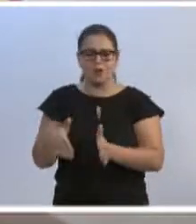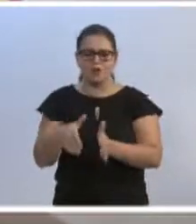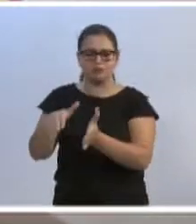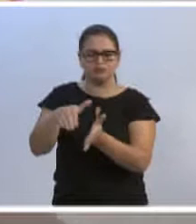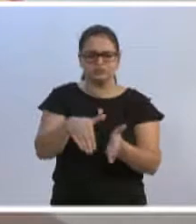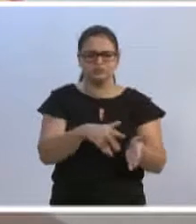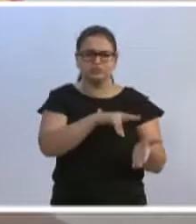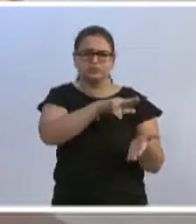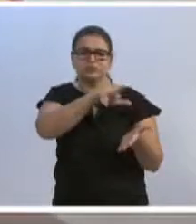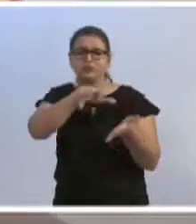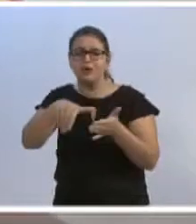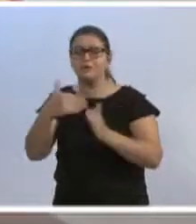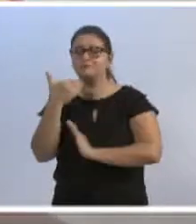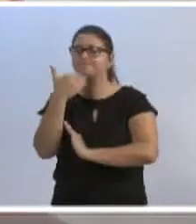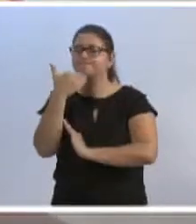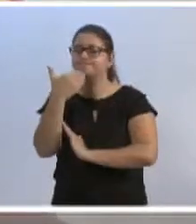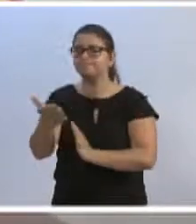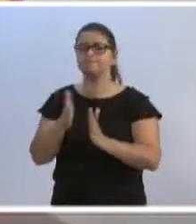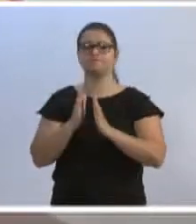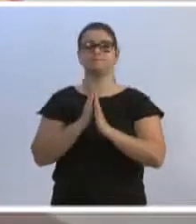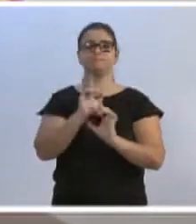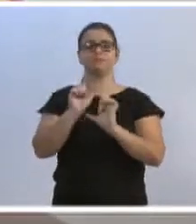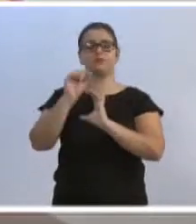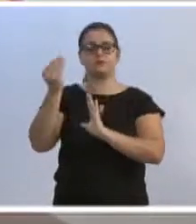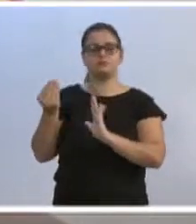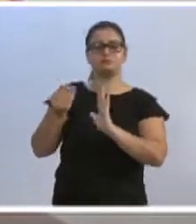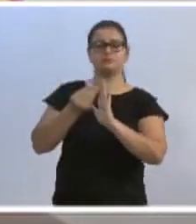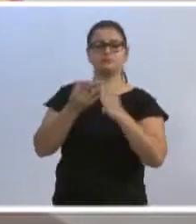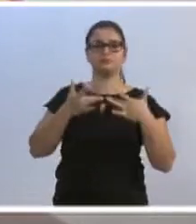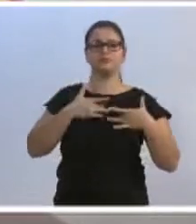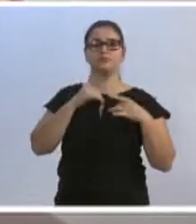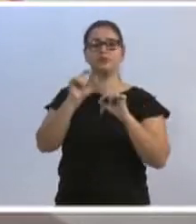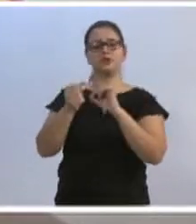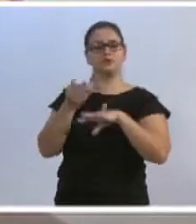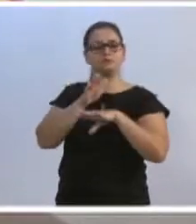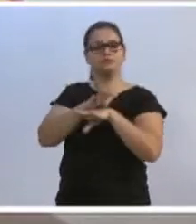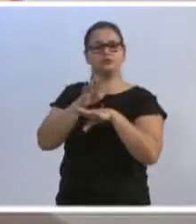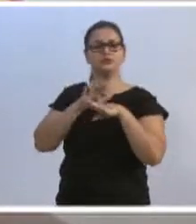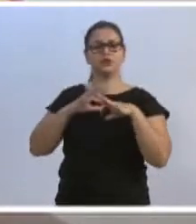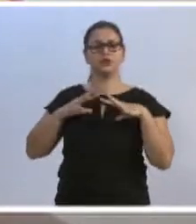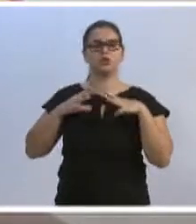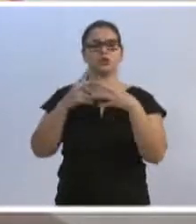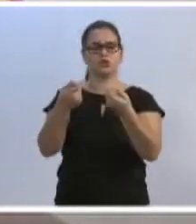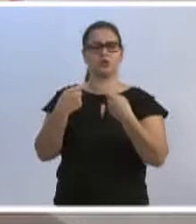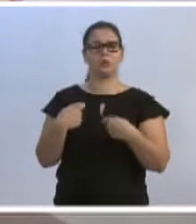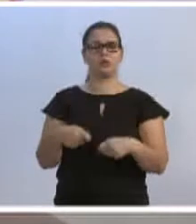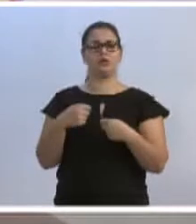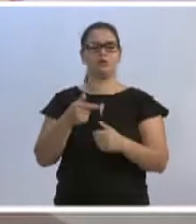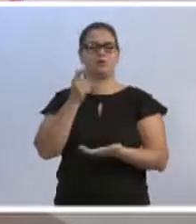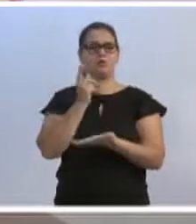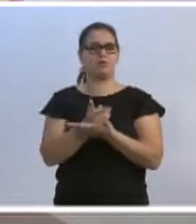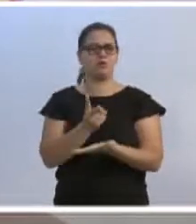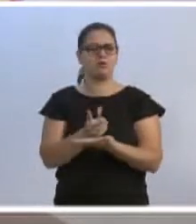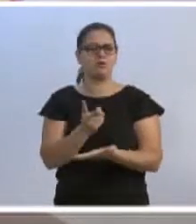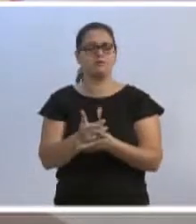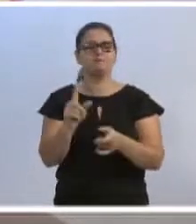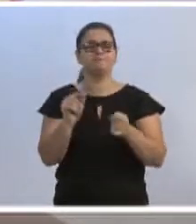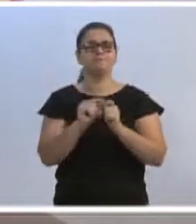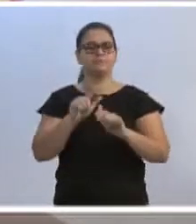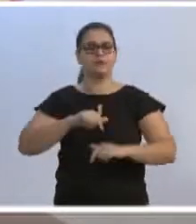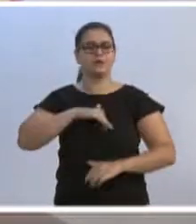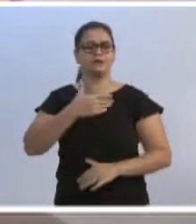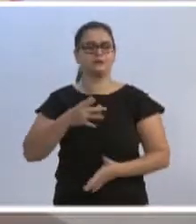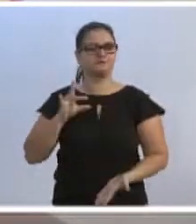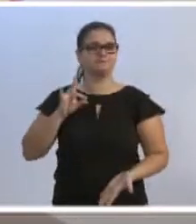Então, peço encarecidamente e me coloco à disposição para ajudar em todos os sentidos, para que se proceda aí uma ação